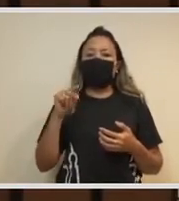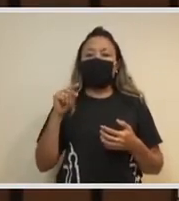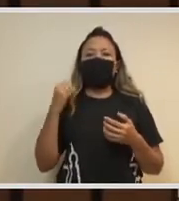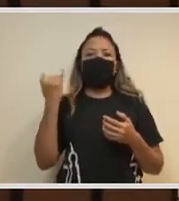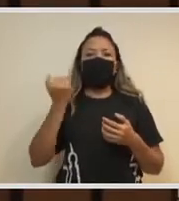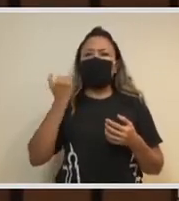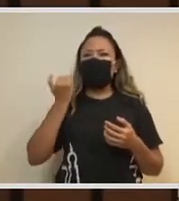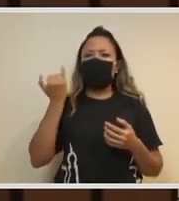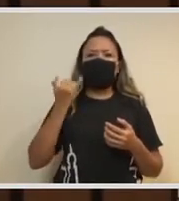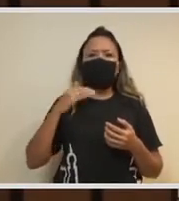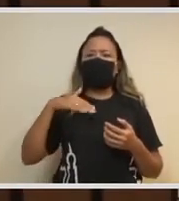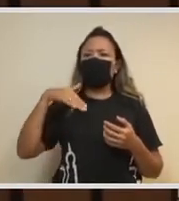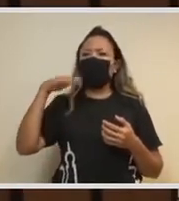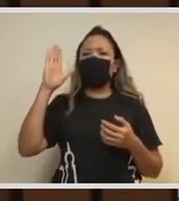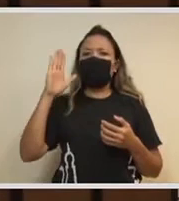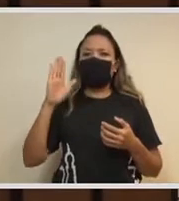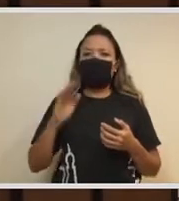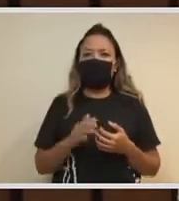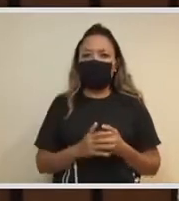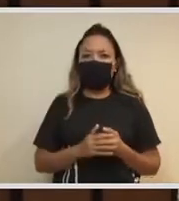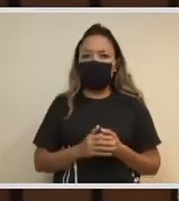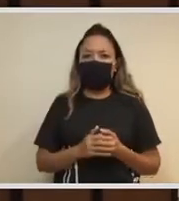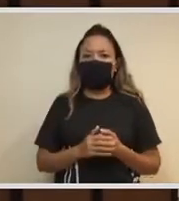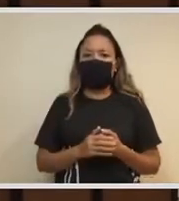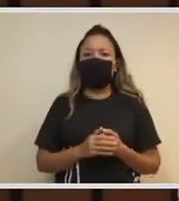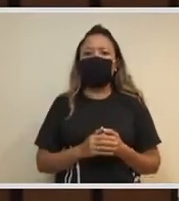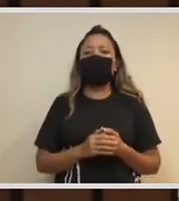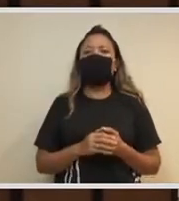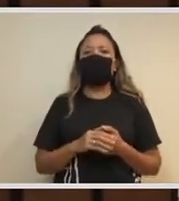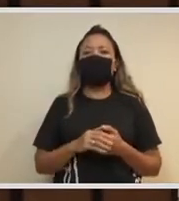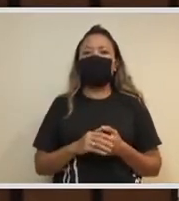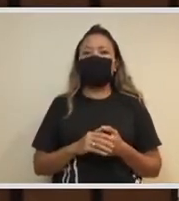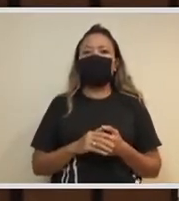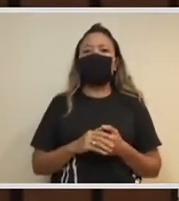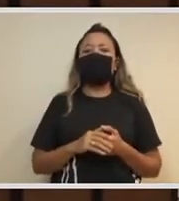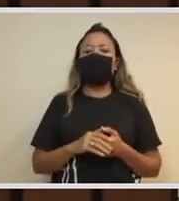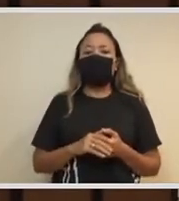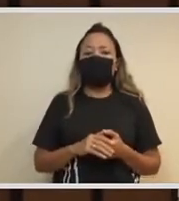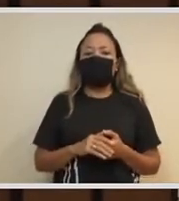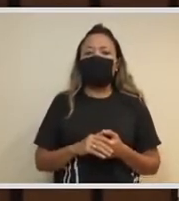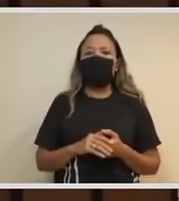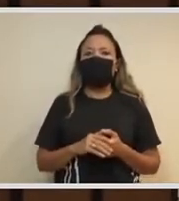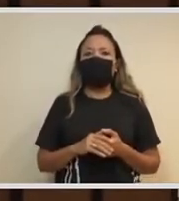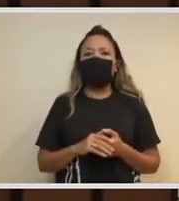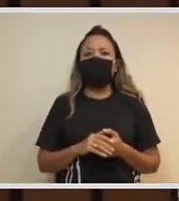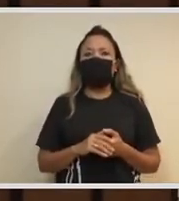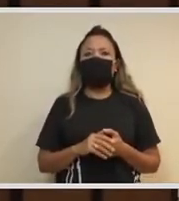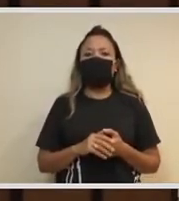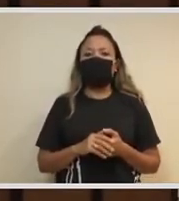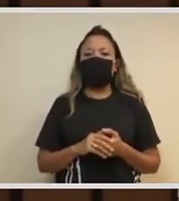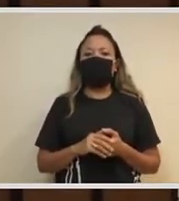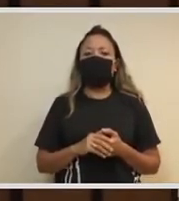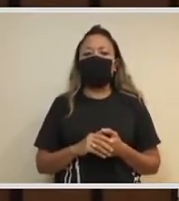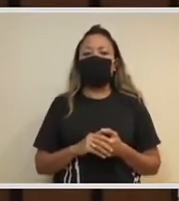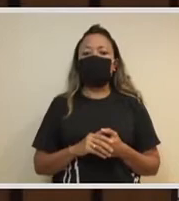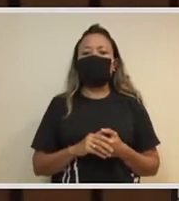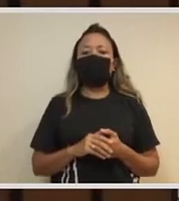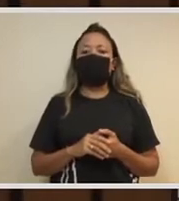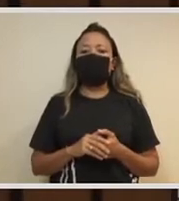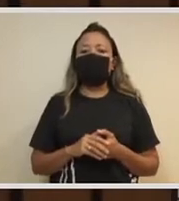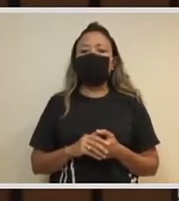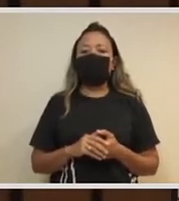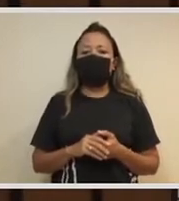dar mais potência dessa maneira, unificando esse esforço que vinha sendo feito na coordenação de